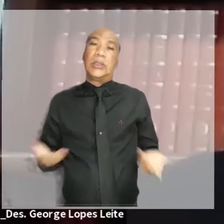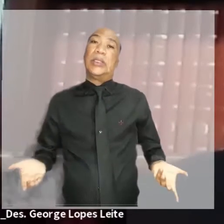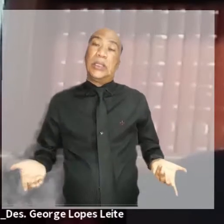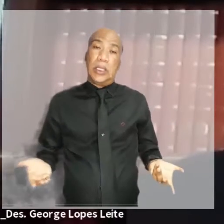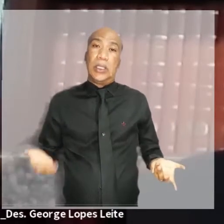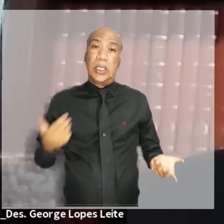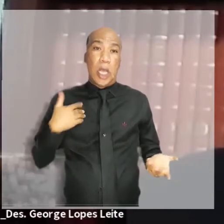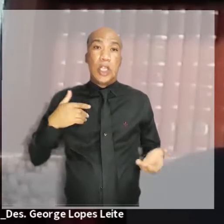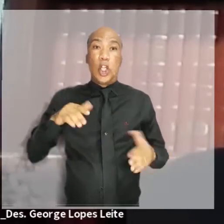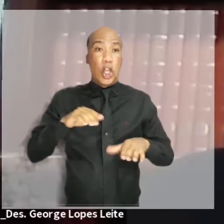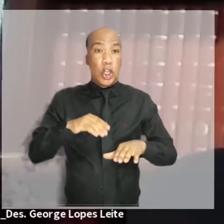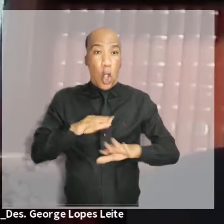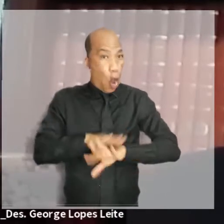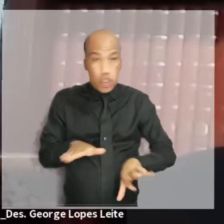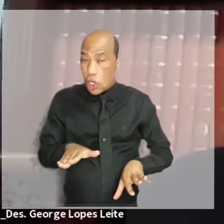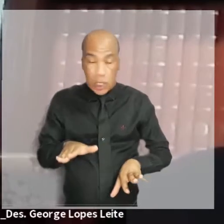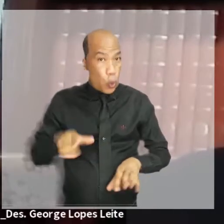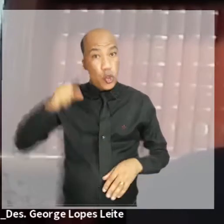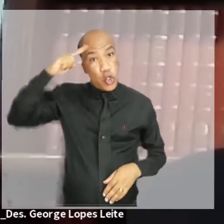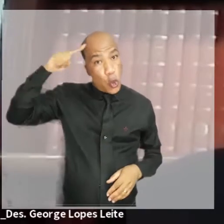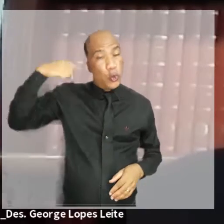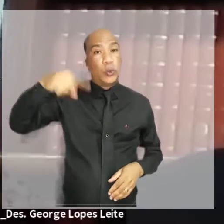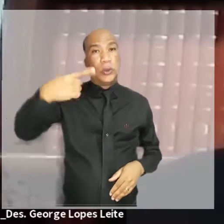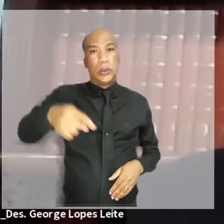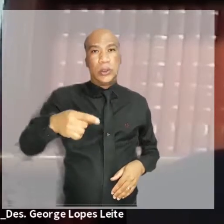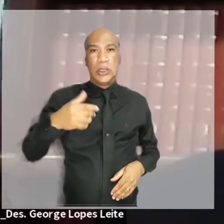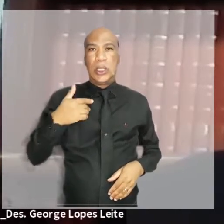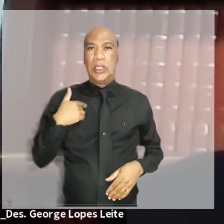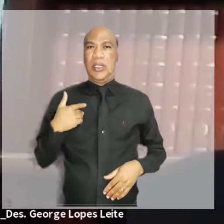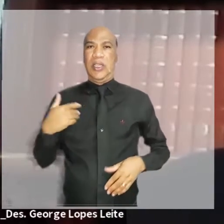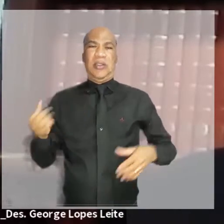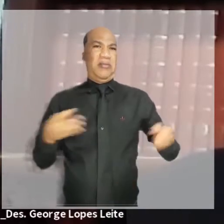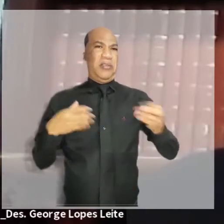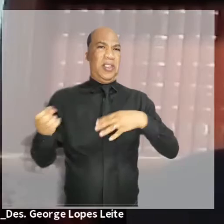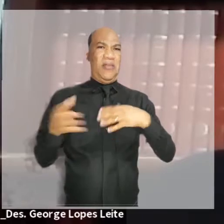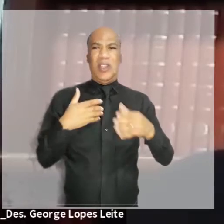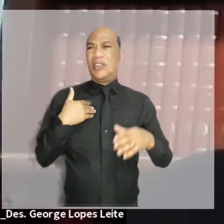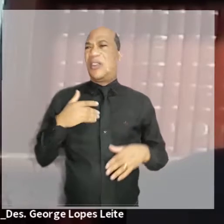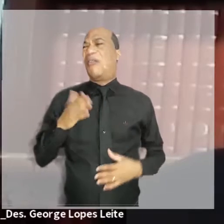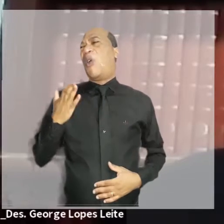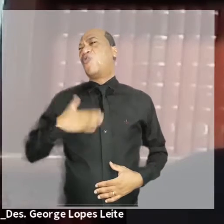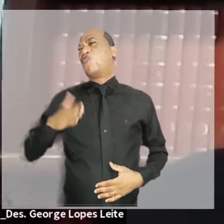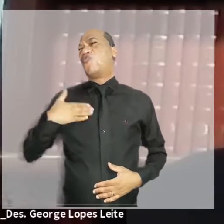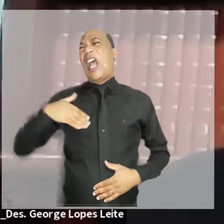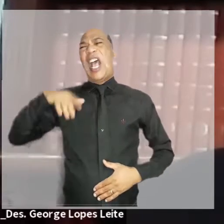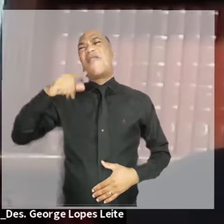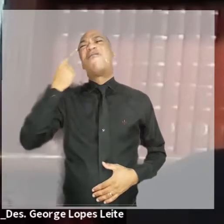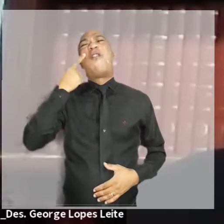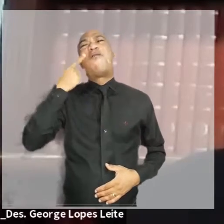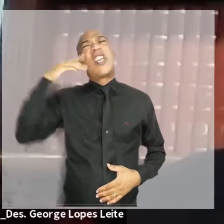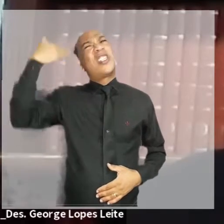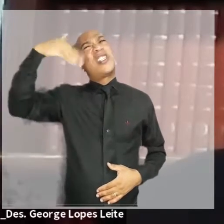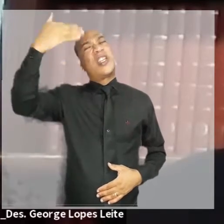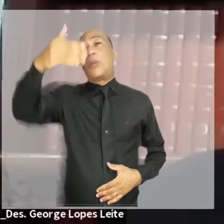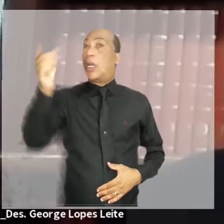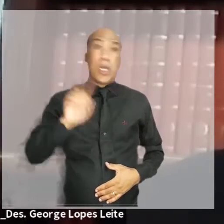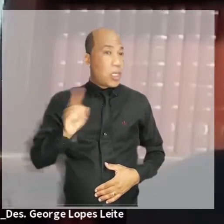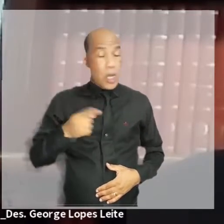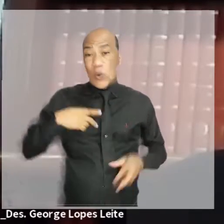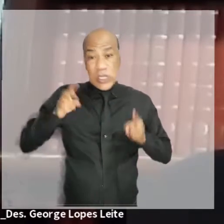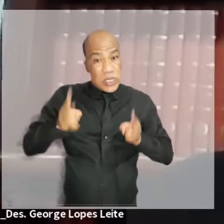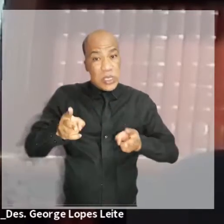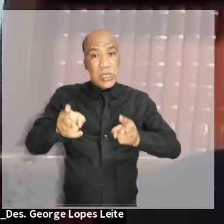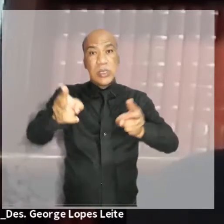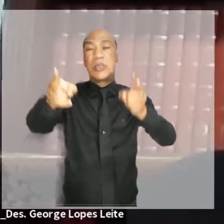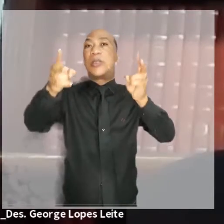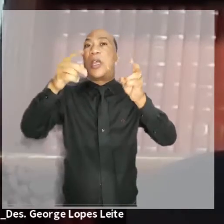algo que pode e deve ser praticado todos os dias. A inovação precisa deixar de ser uma atividade esporádica do